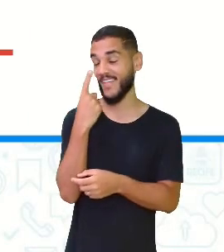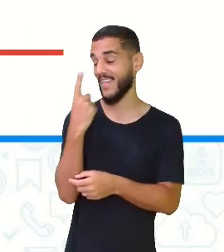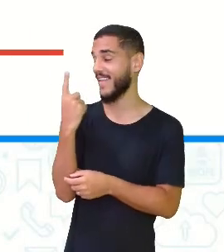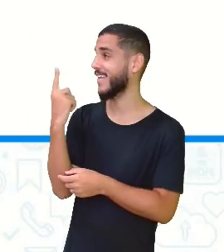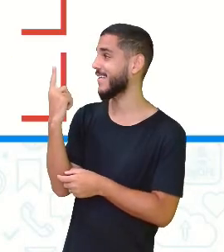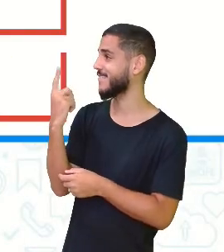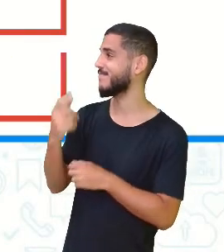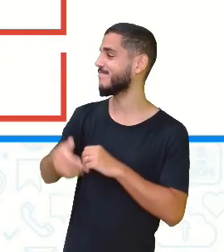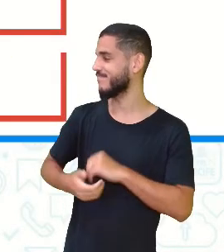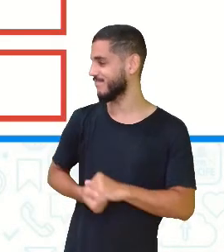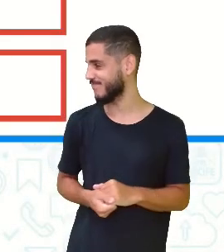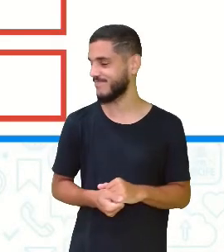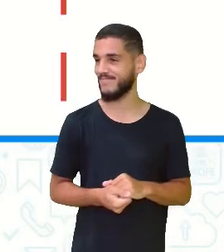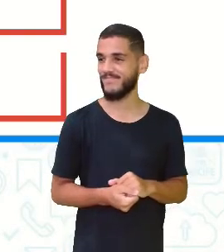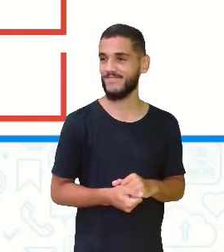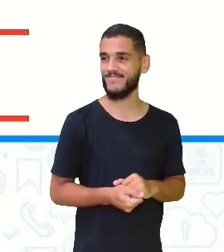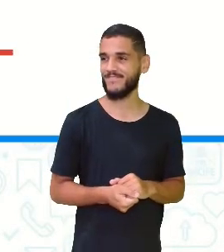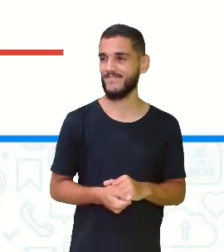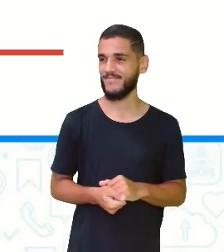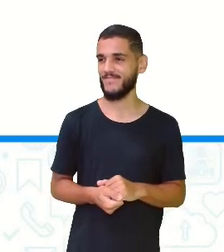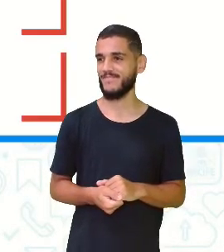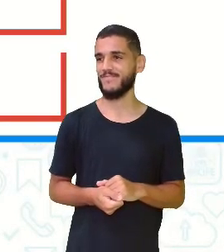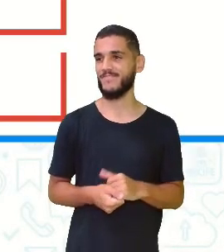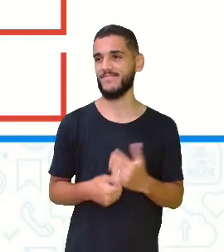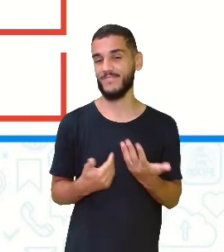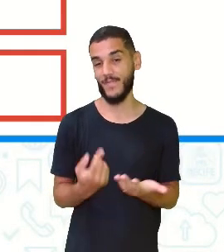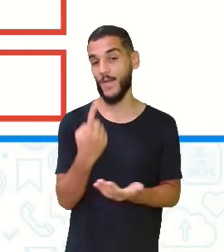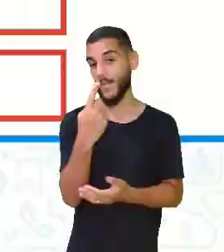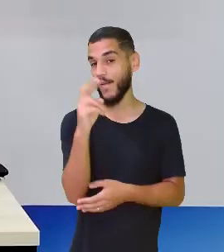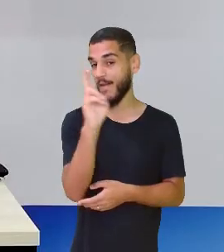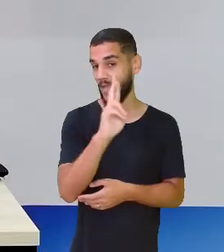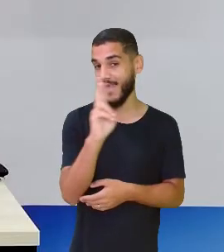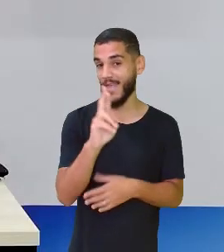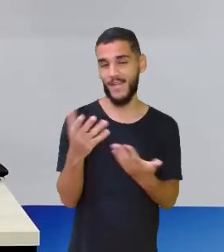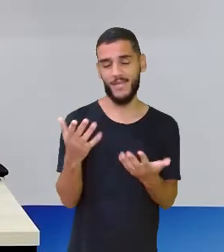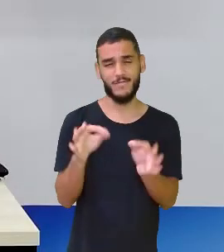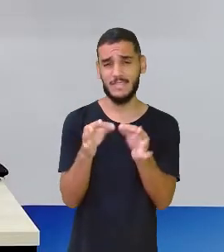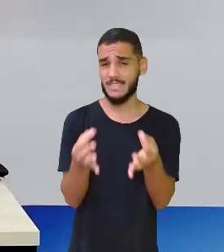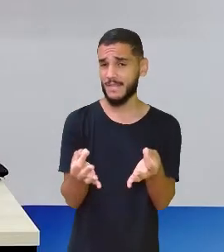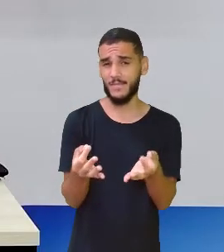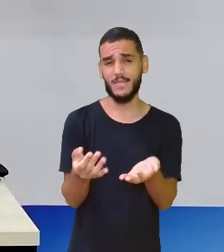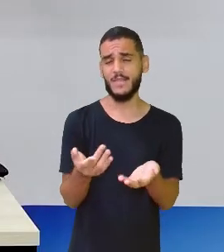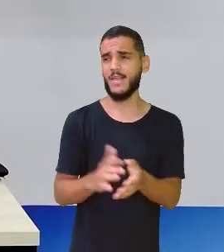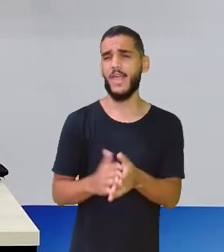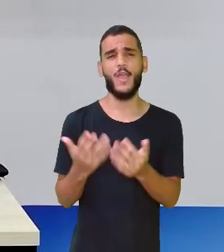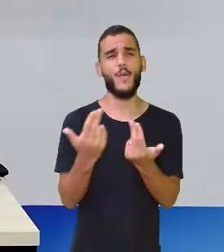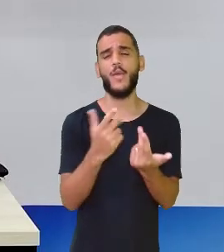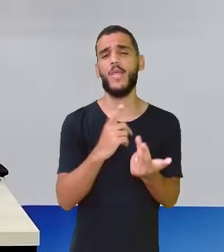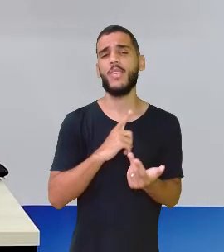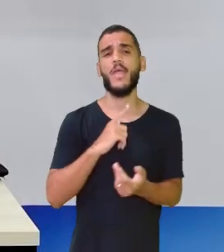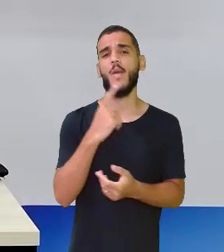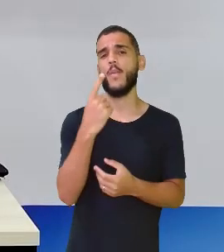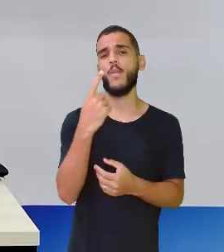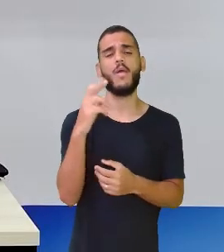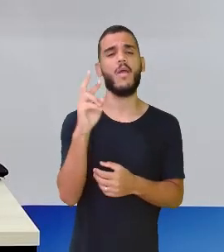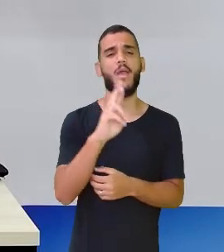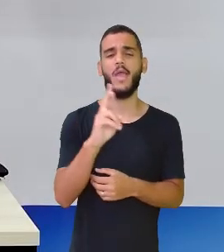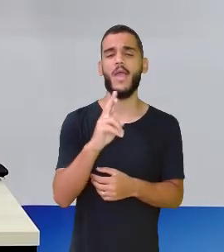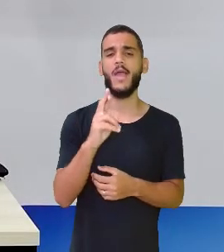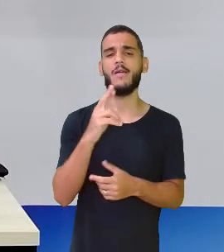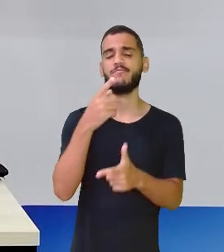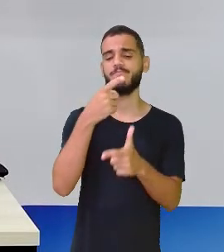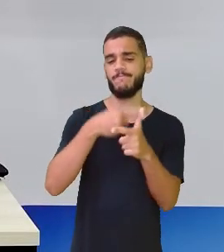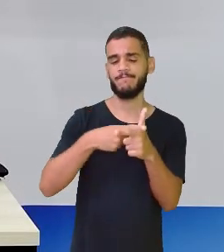sessenta, oitenta, um real. É como se eu tivesse pego o meu inteiro e dividido